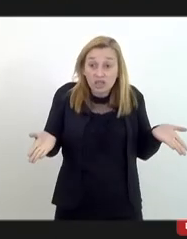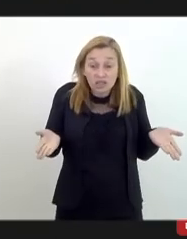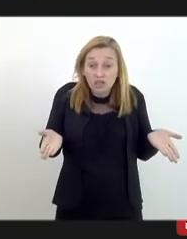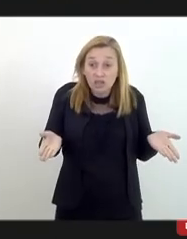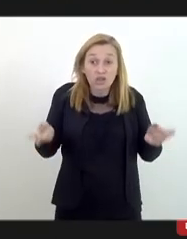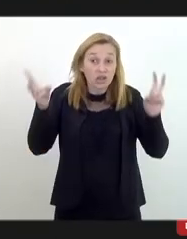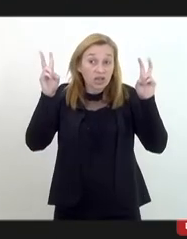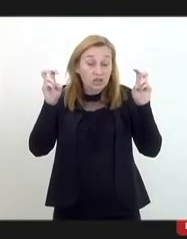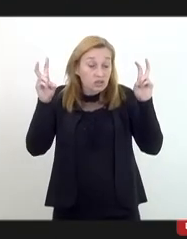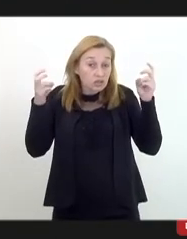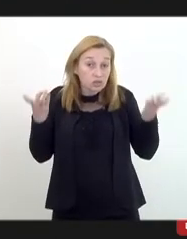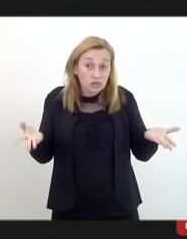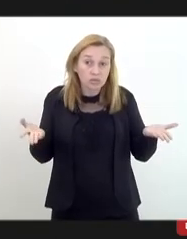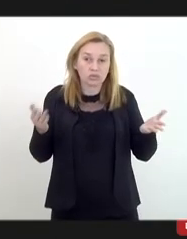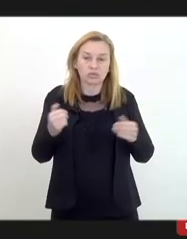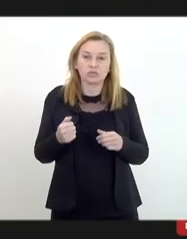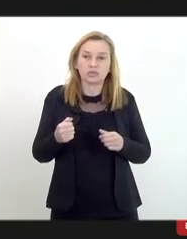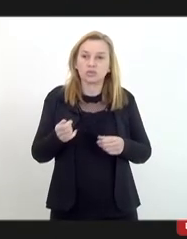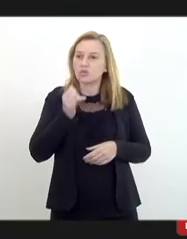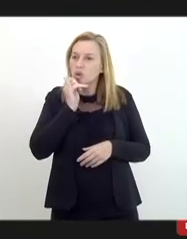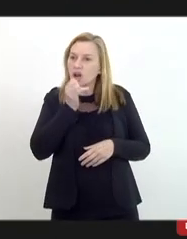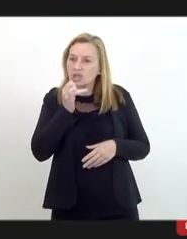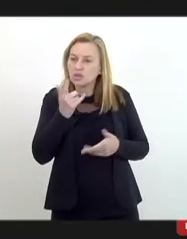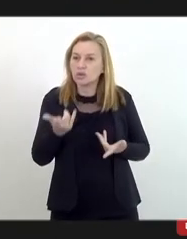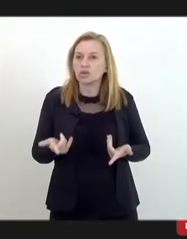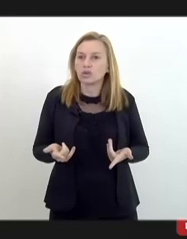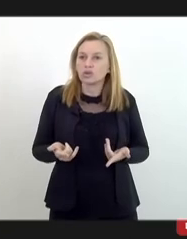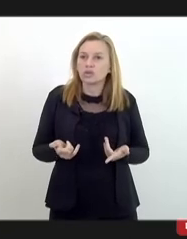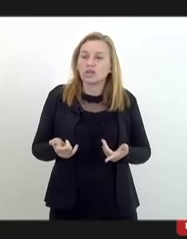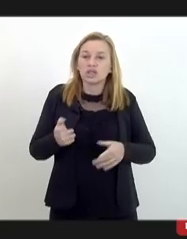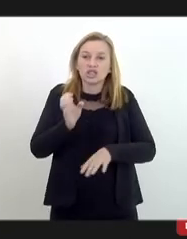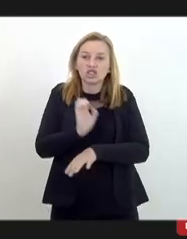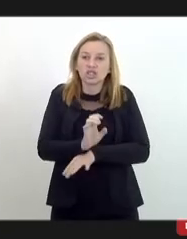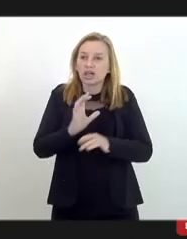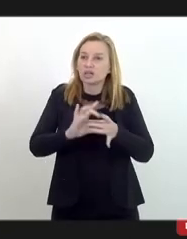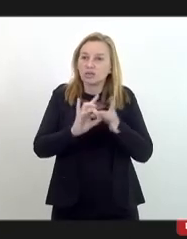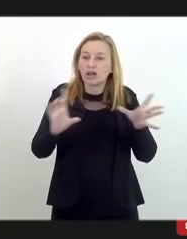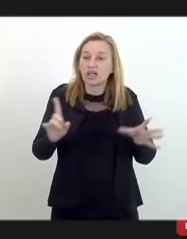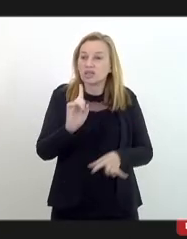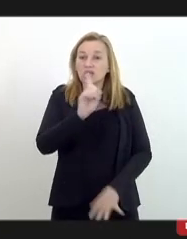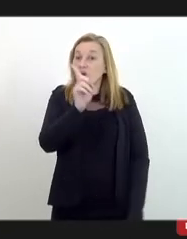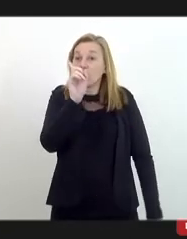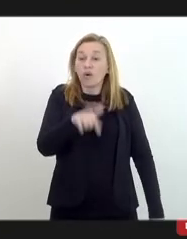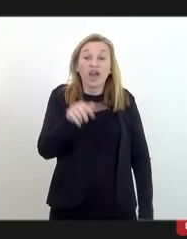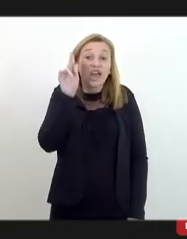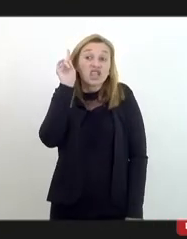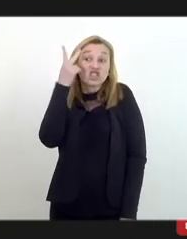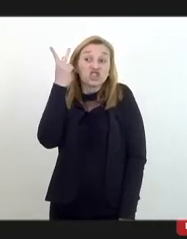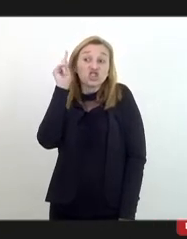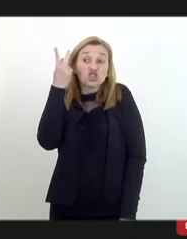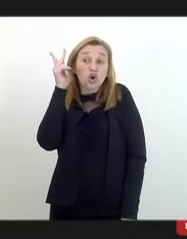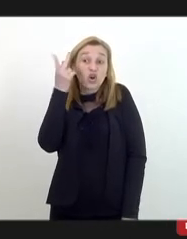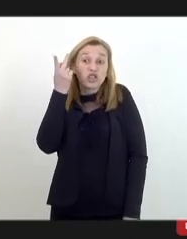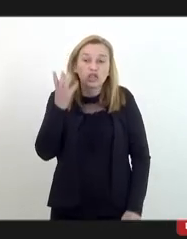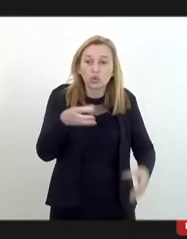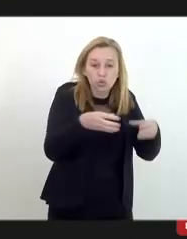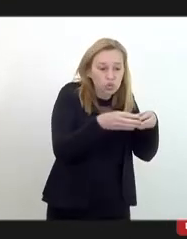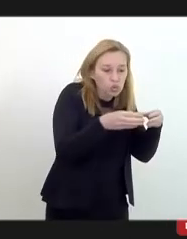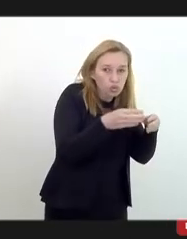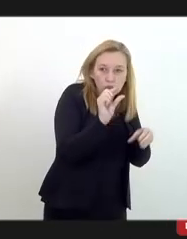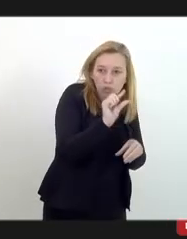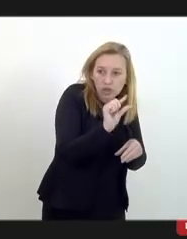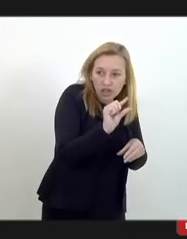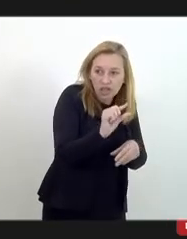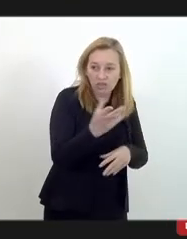questão de registrar no relatório Estado laico não é historinha as minorias étnico